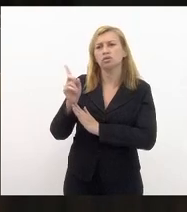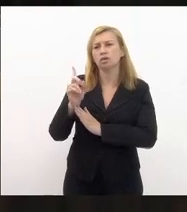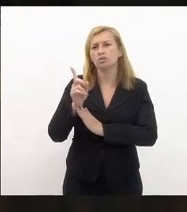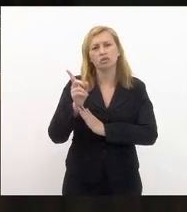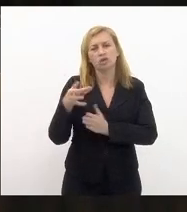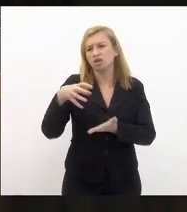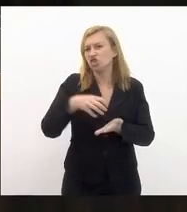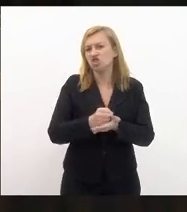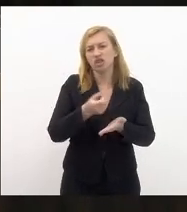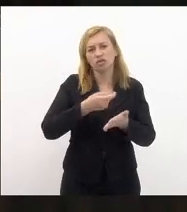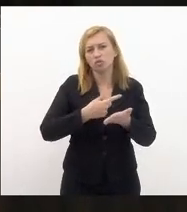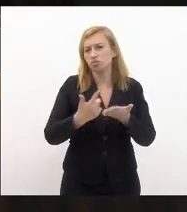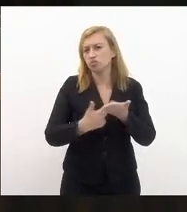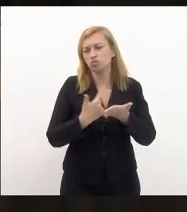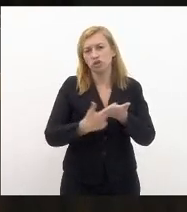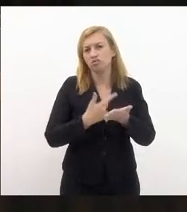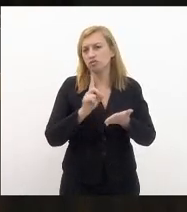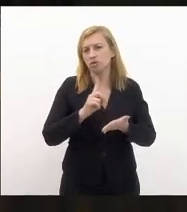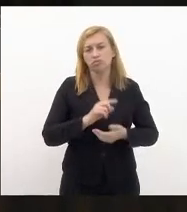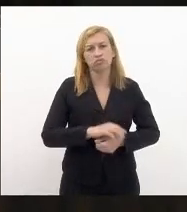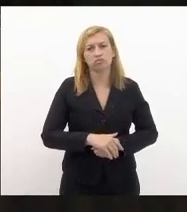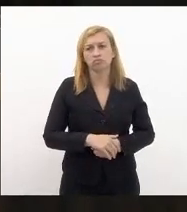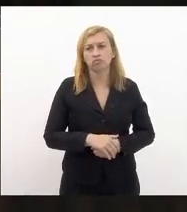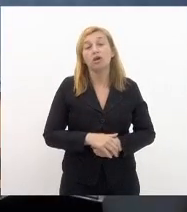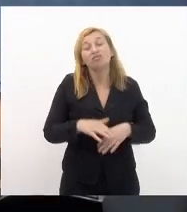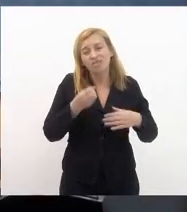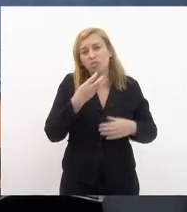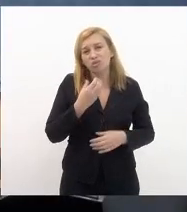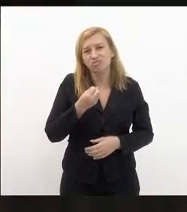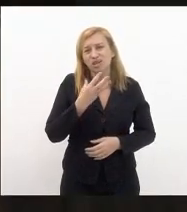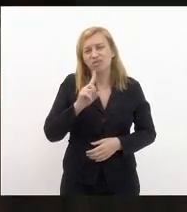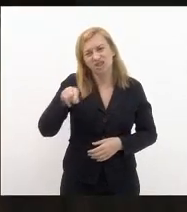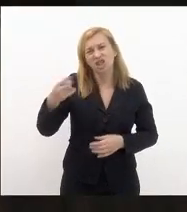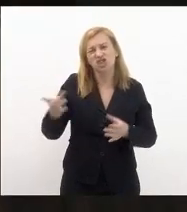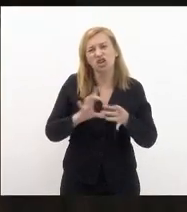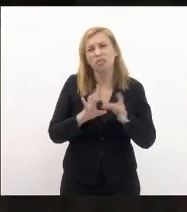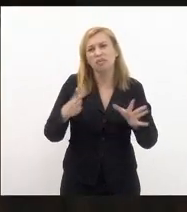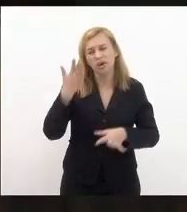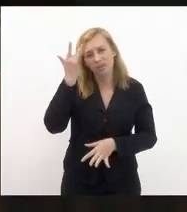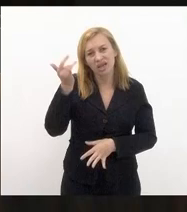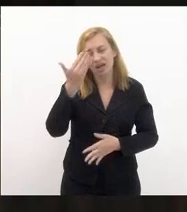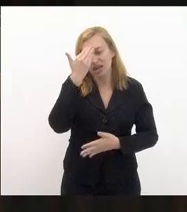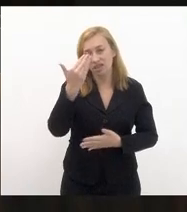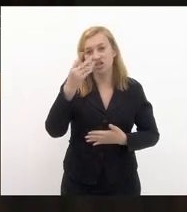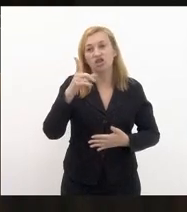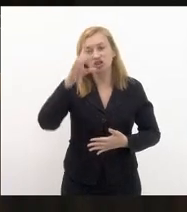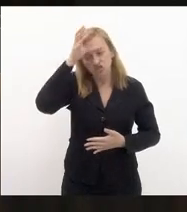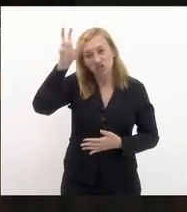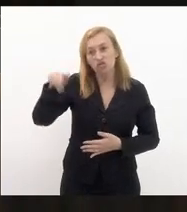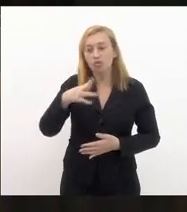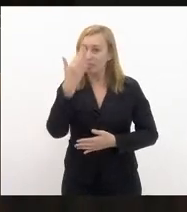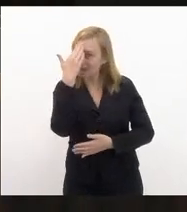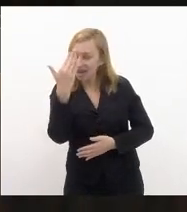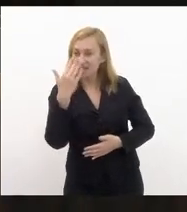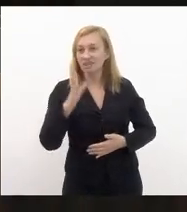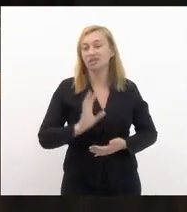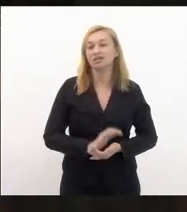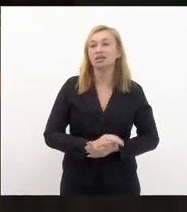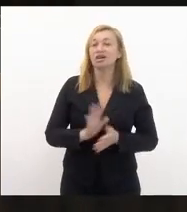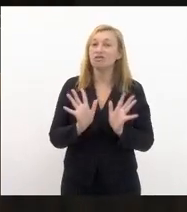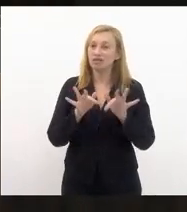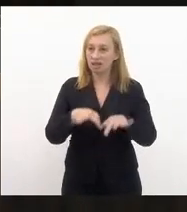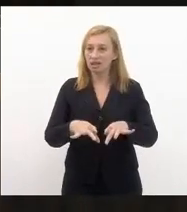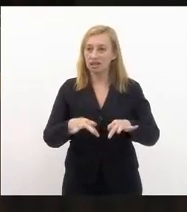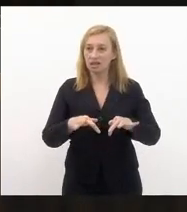registro do livro não bom então está bom eu deixo para amanhã obrigado tia Ju obrigada querido declaro